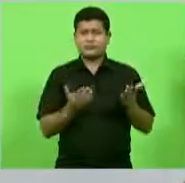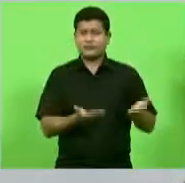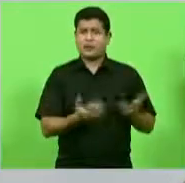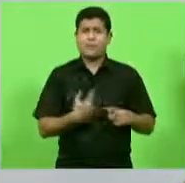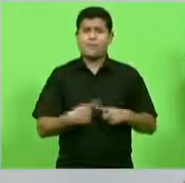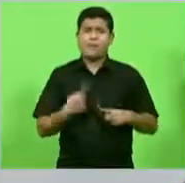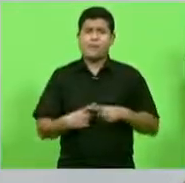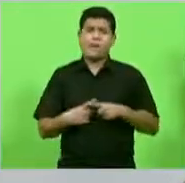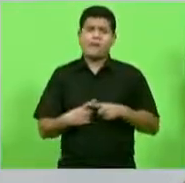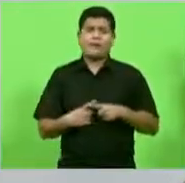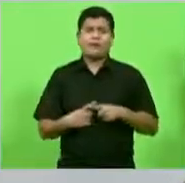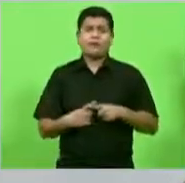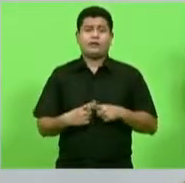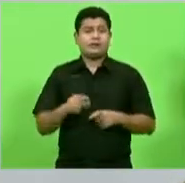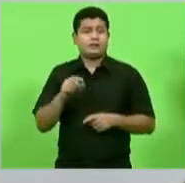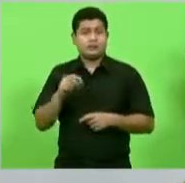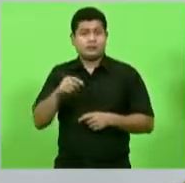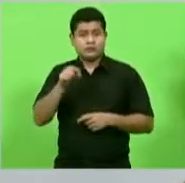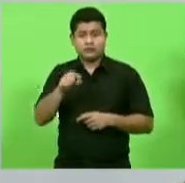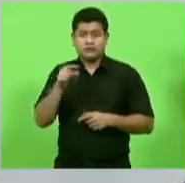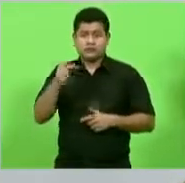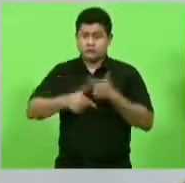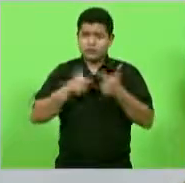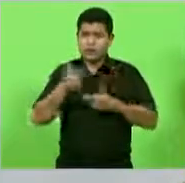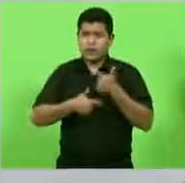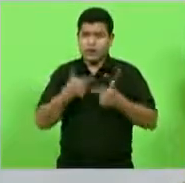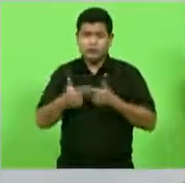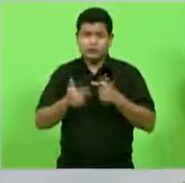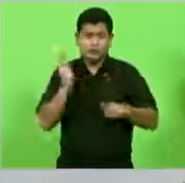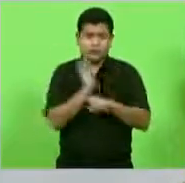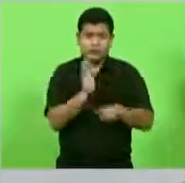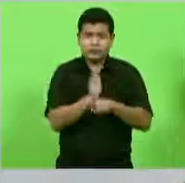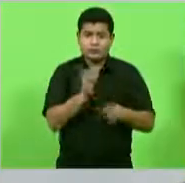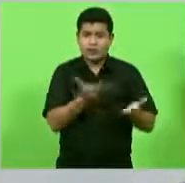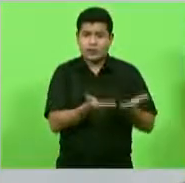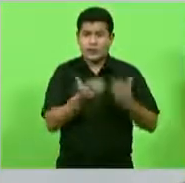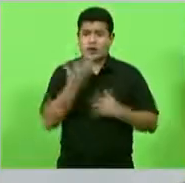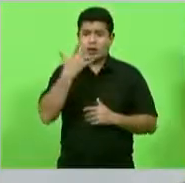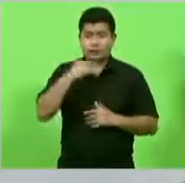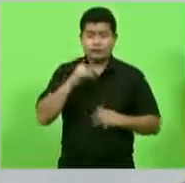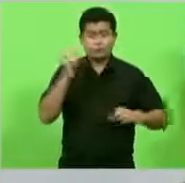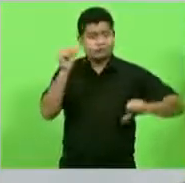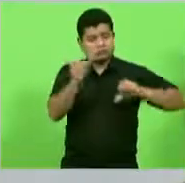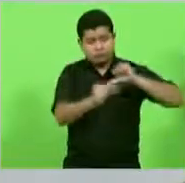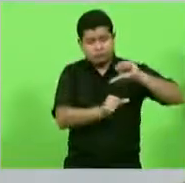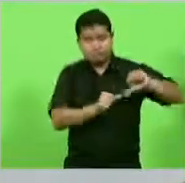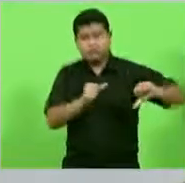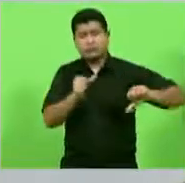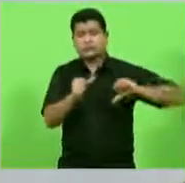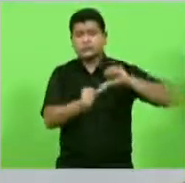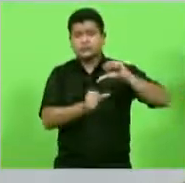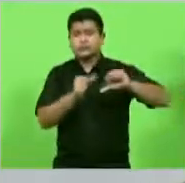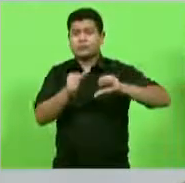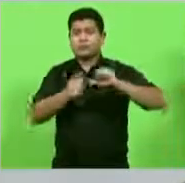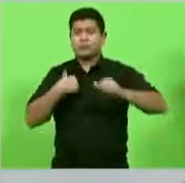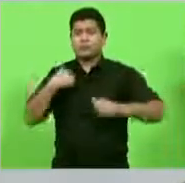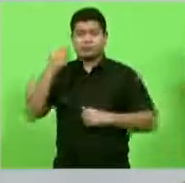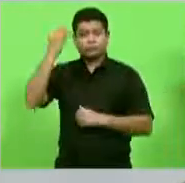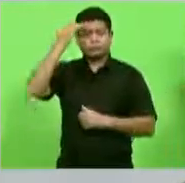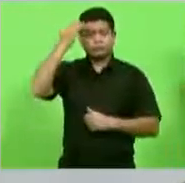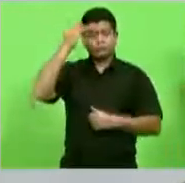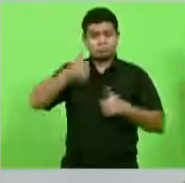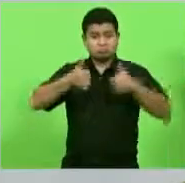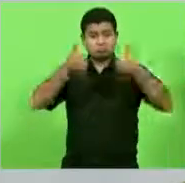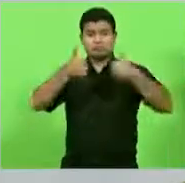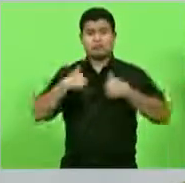você atua de forma consciente as crianças elas começam a mudar e transformar aquele mundo apesar do inconsciente individual